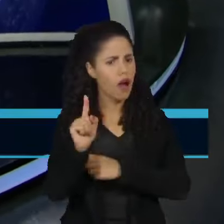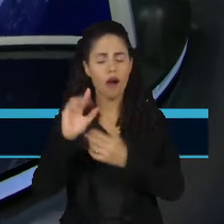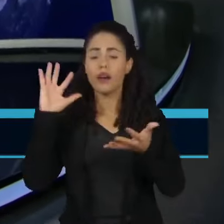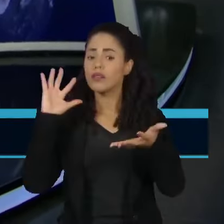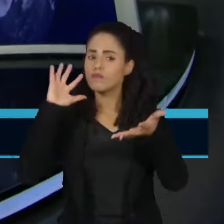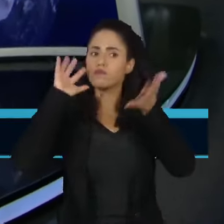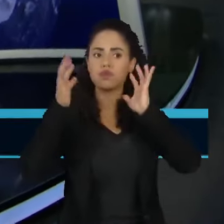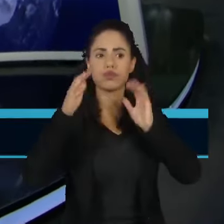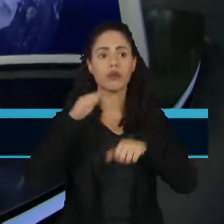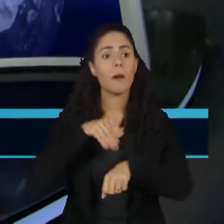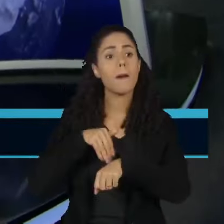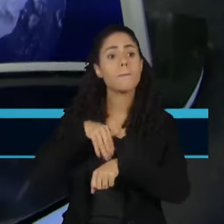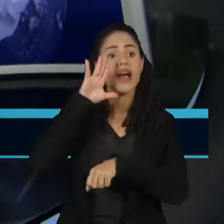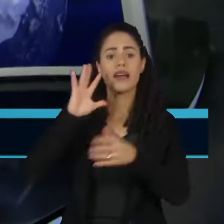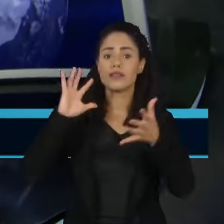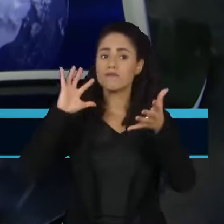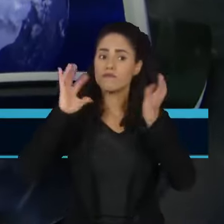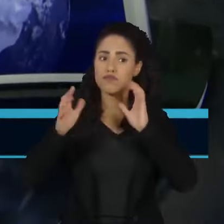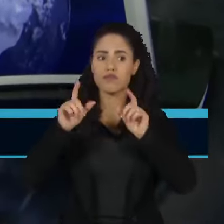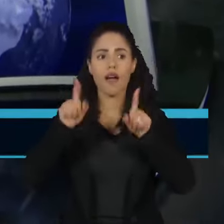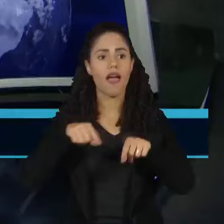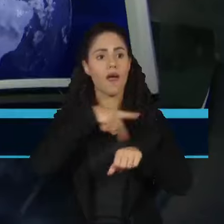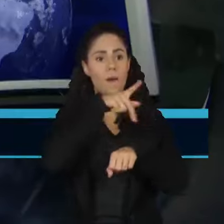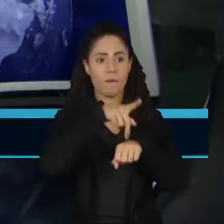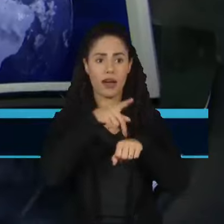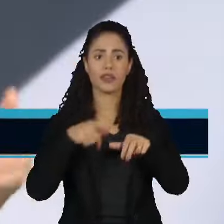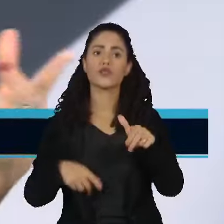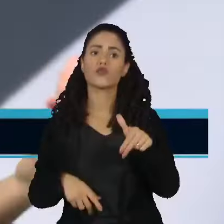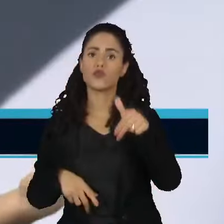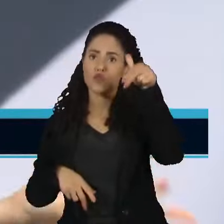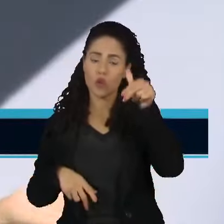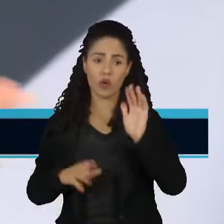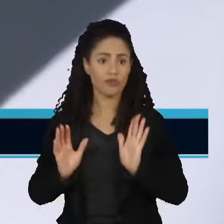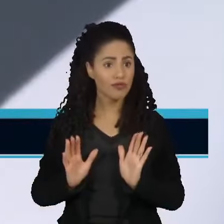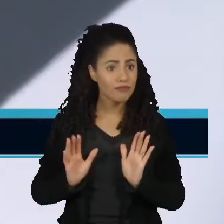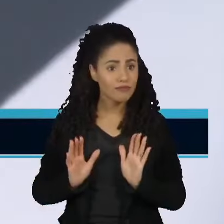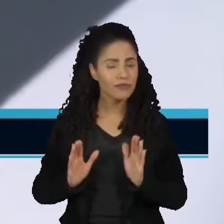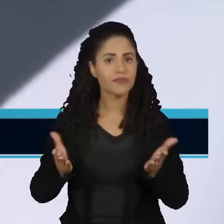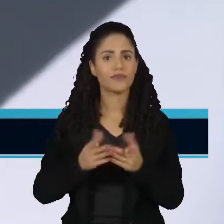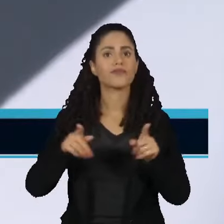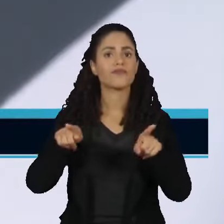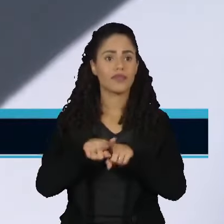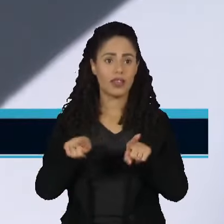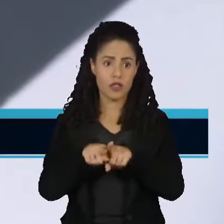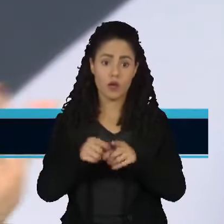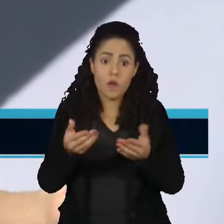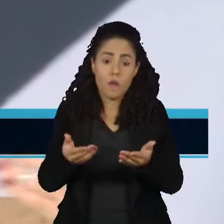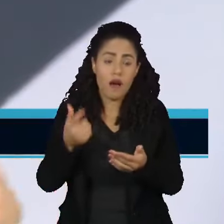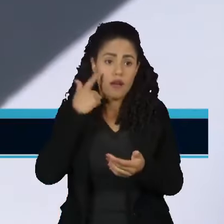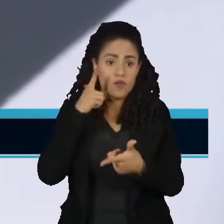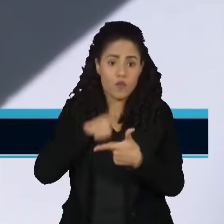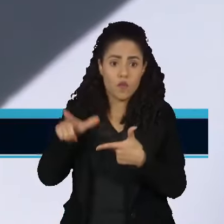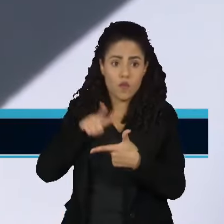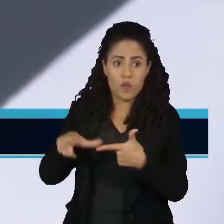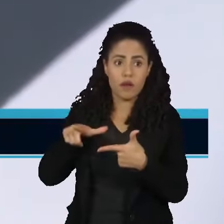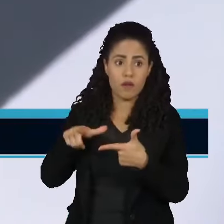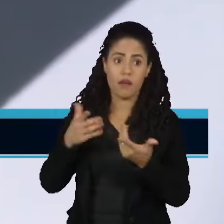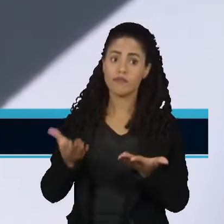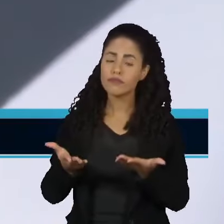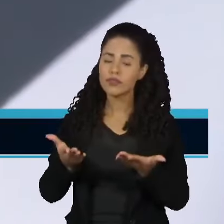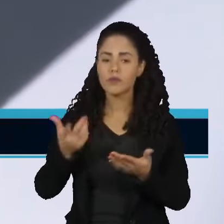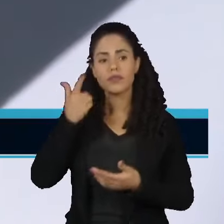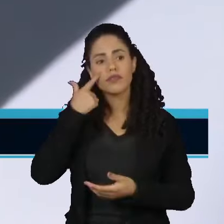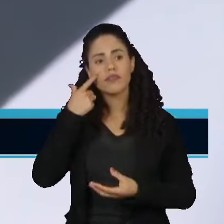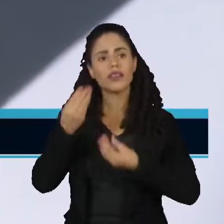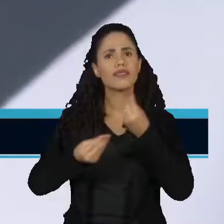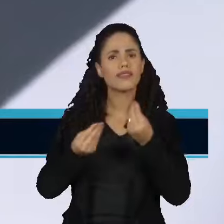quem, inclusive, é mais responsável por emissões são os países do norte. Então, o financiamento até do combate ao desmatamento talvez devesse ser maior vindo de lá. Então, assim,